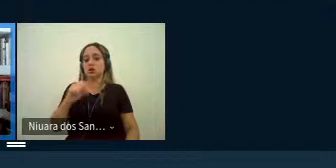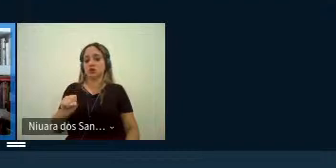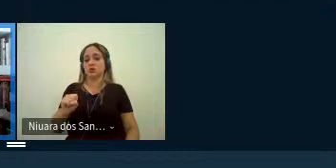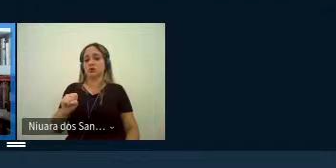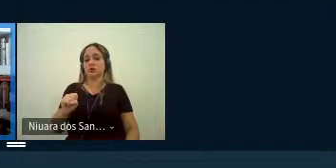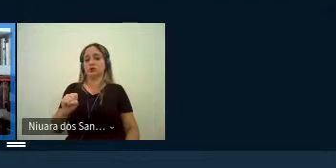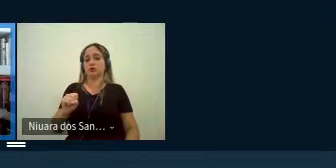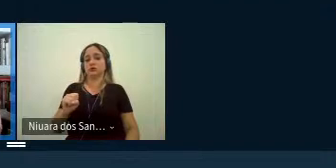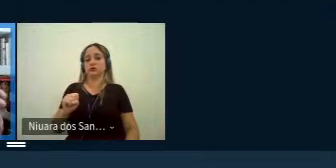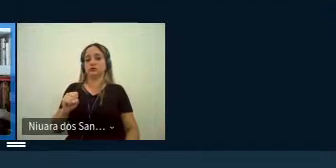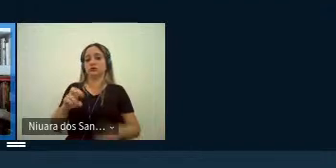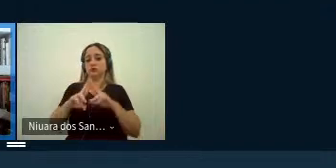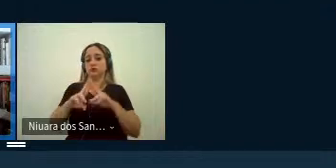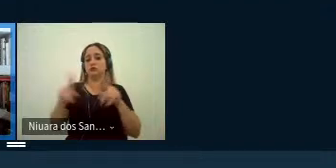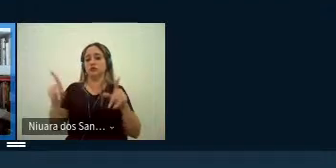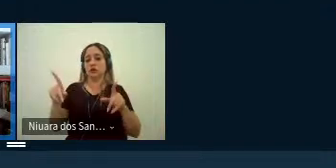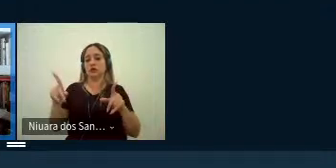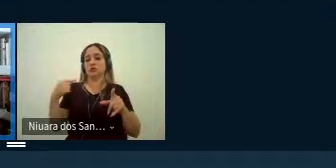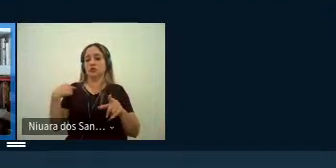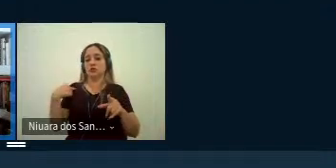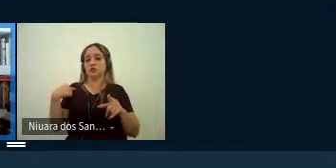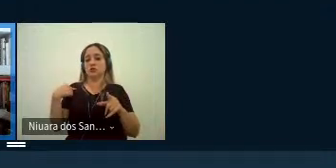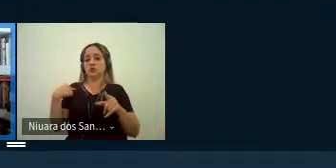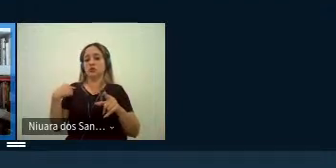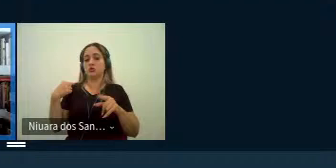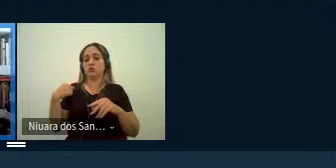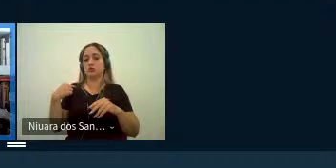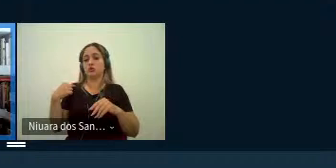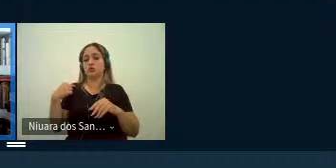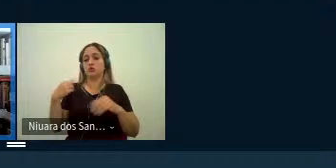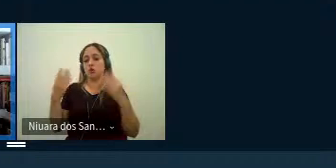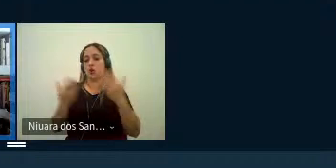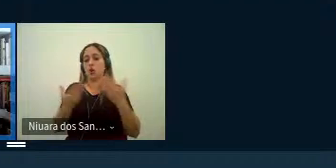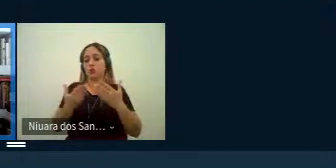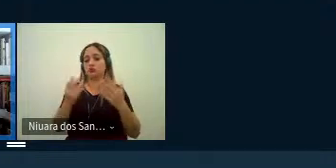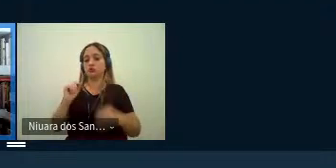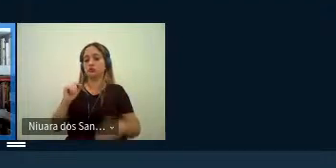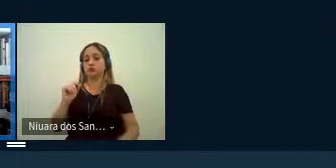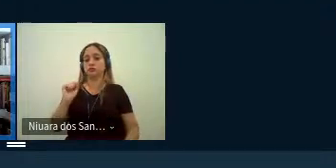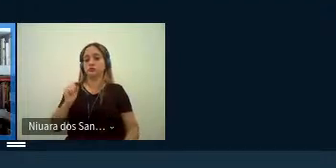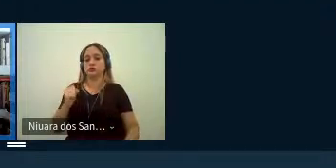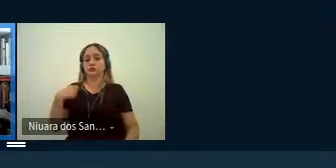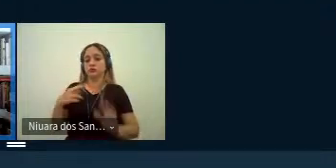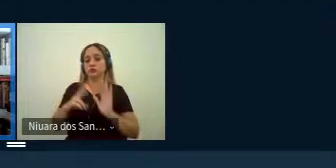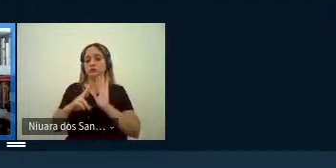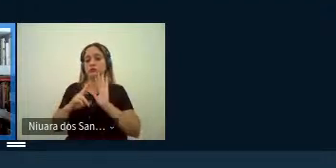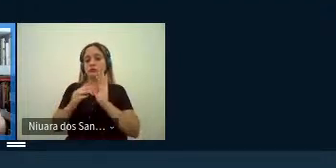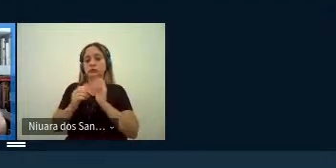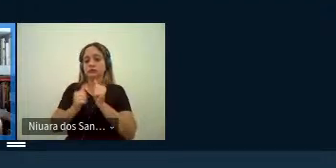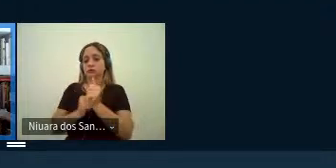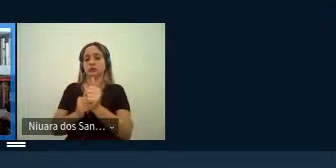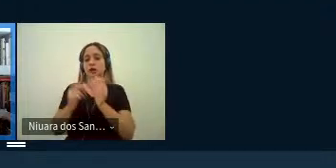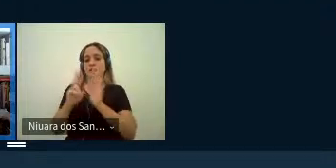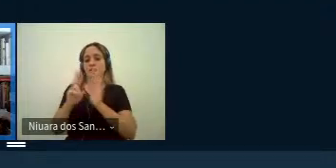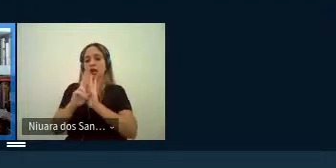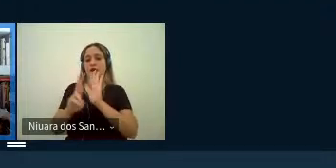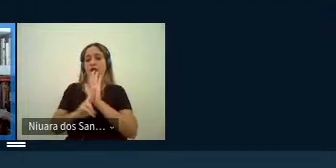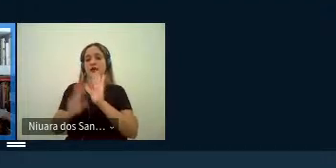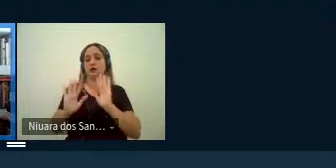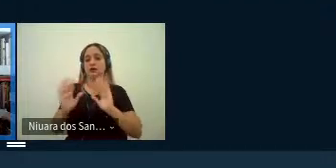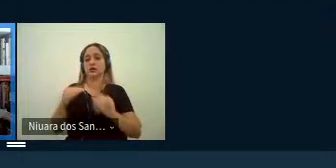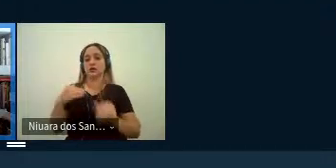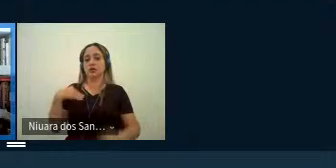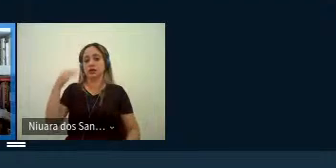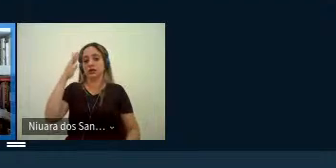diferenciavam-se em certa medida dos pressupostos atuais que não seguem regras predeterminadas e entendem a